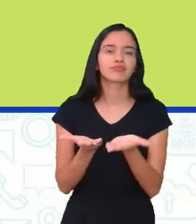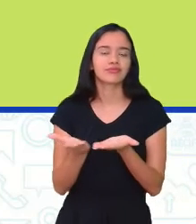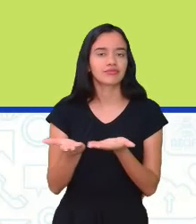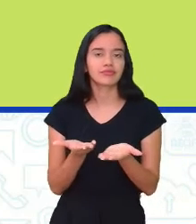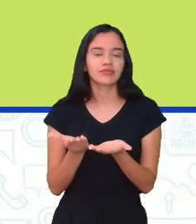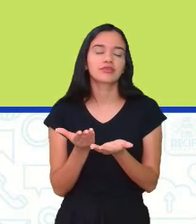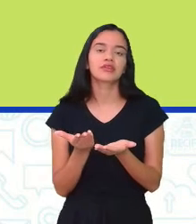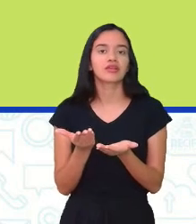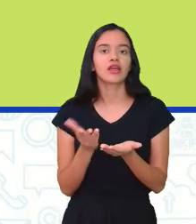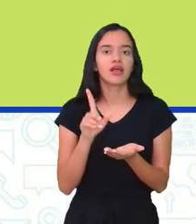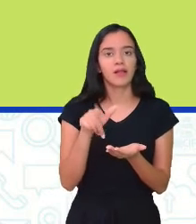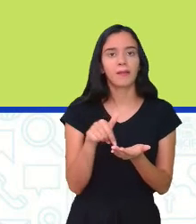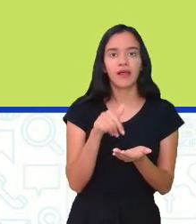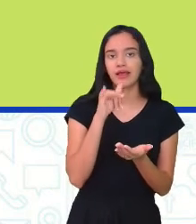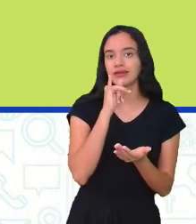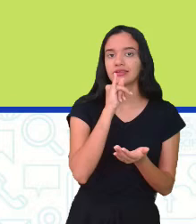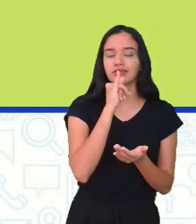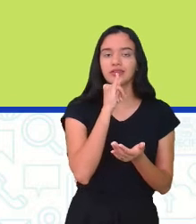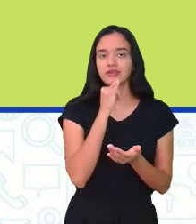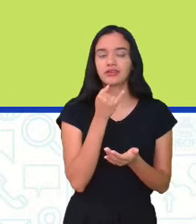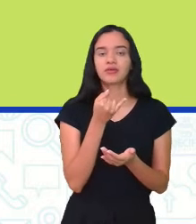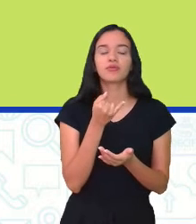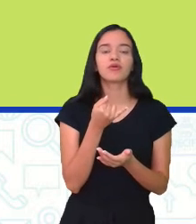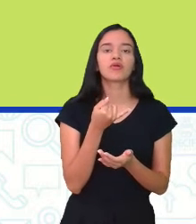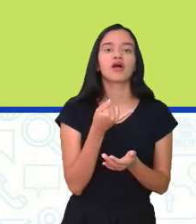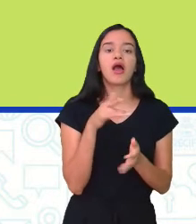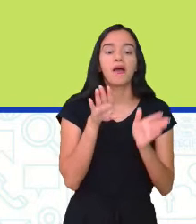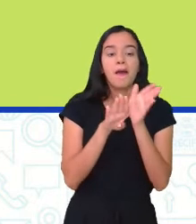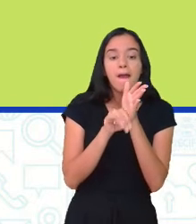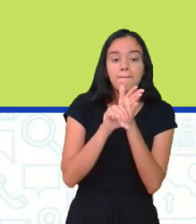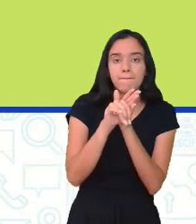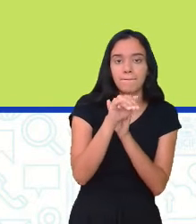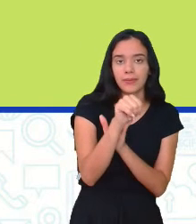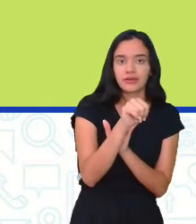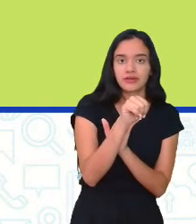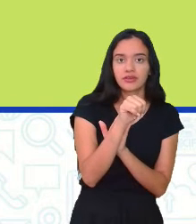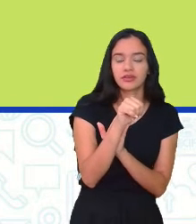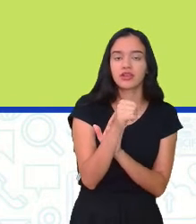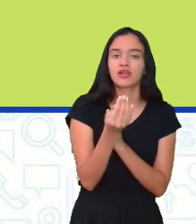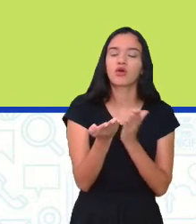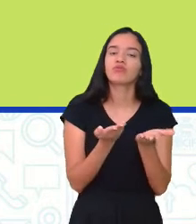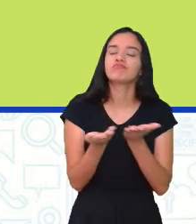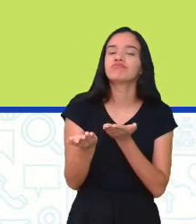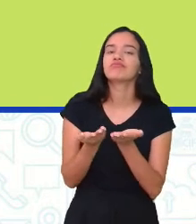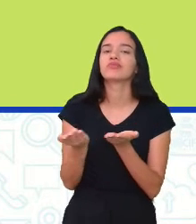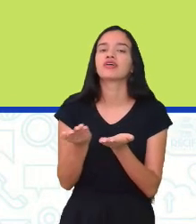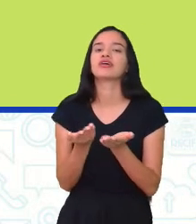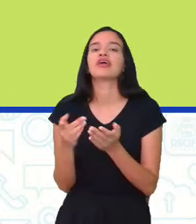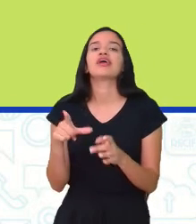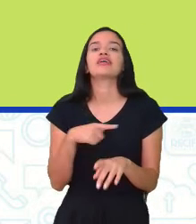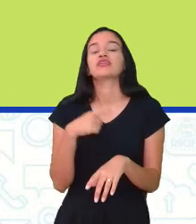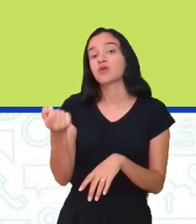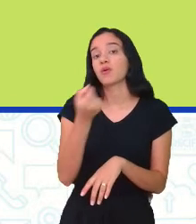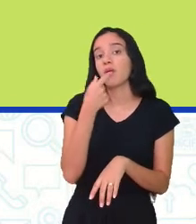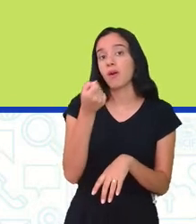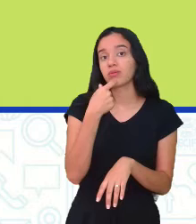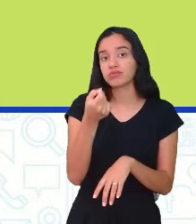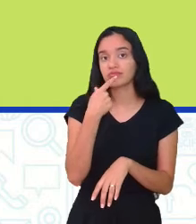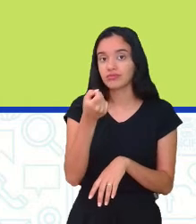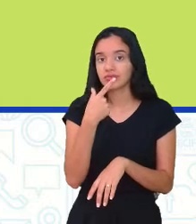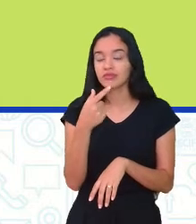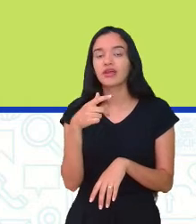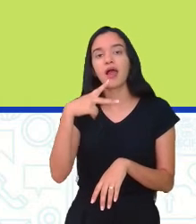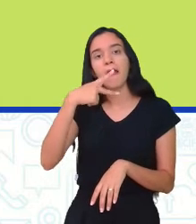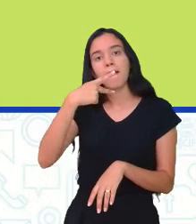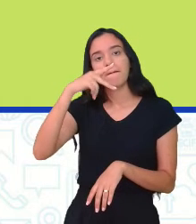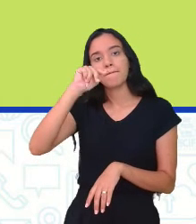o tratamento por ser uma doença causada por bactéria esse tratamento é feito com antibióticos à base de